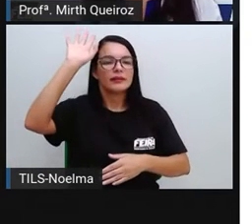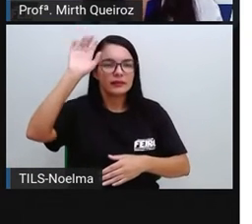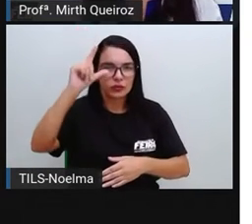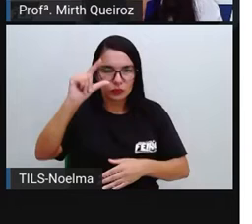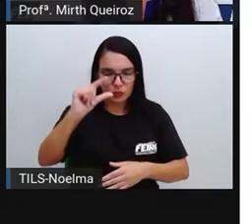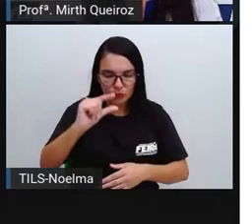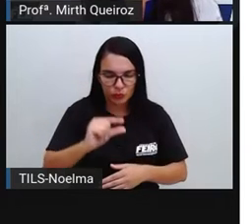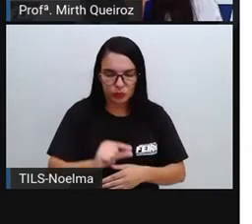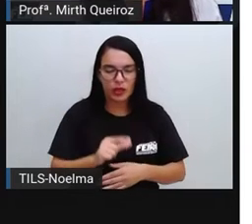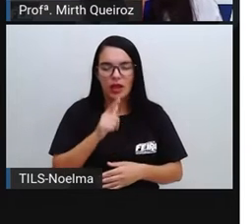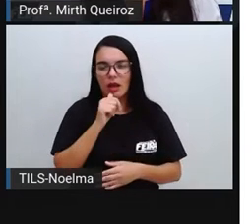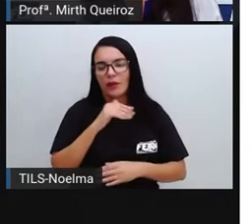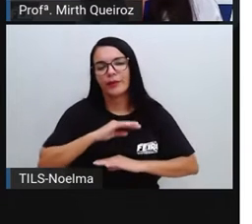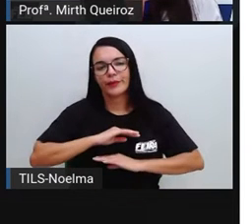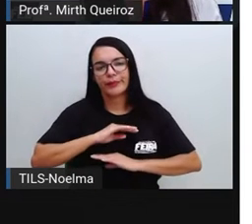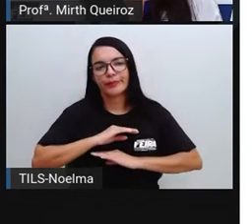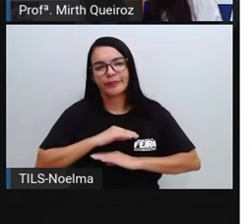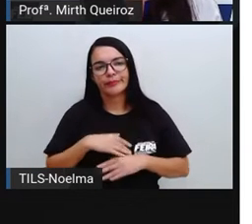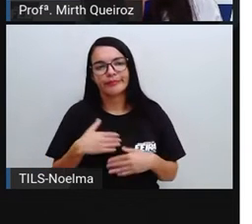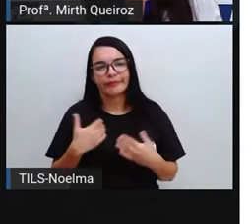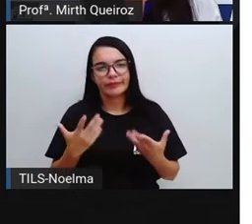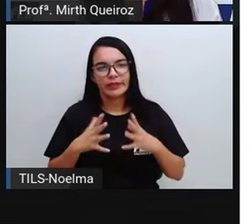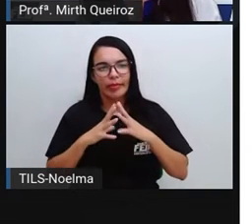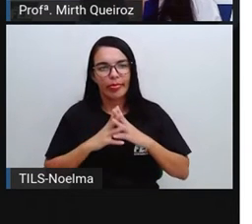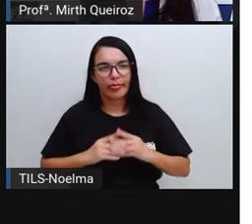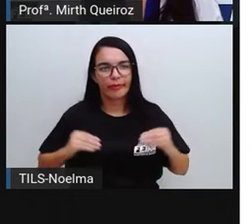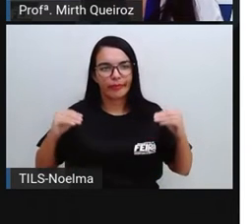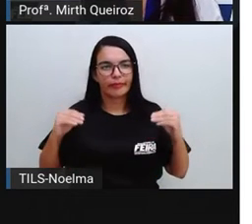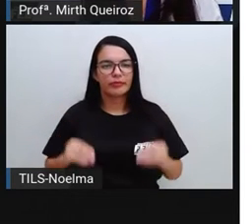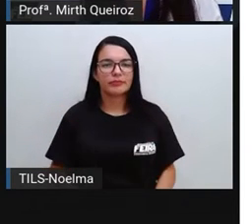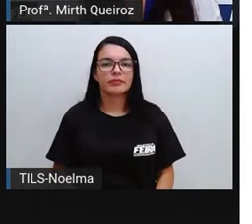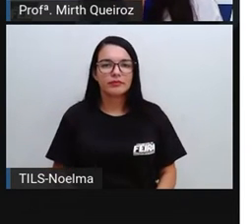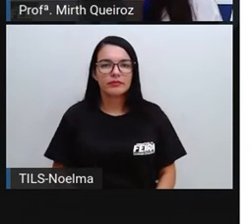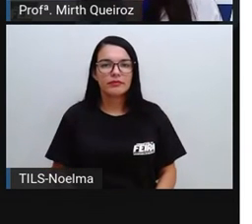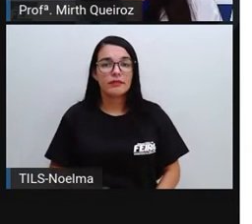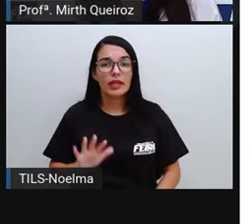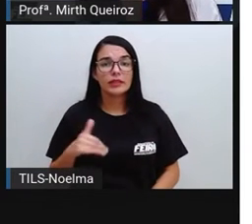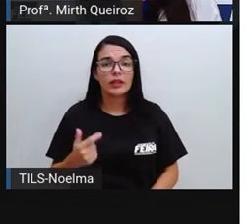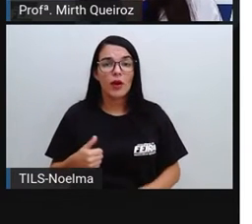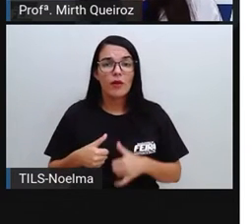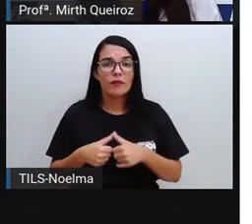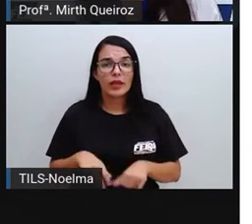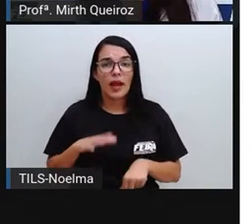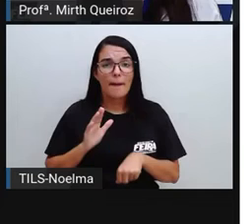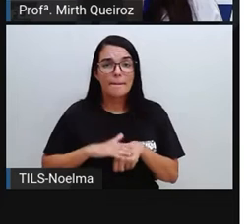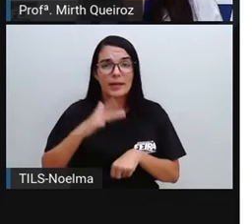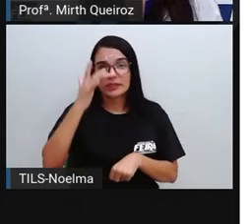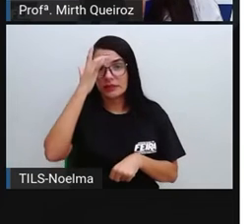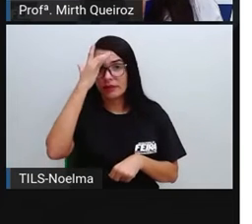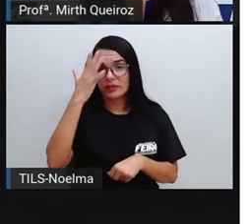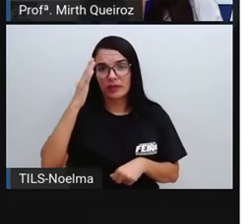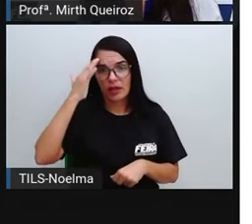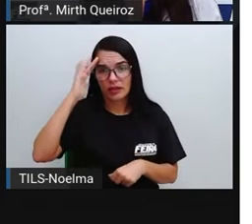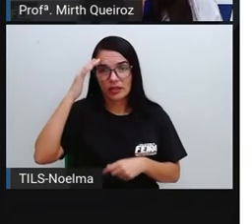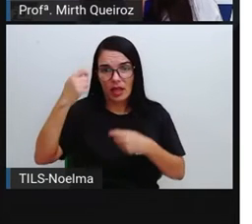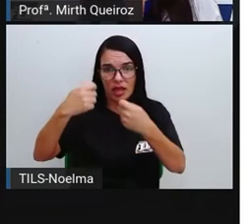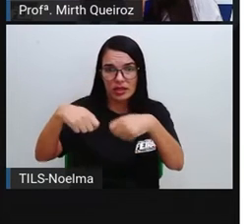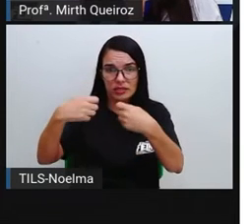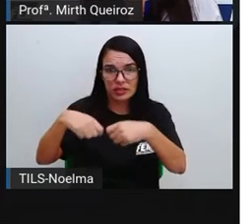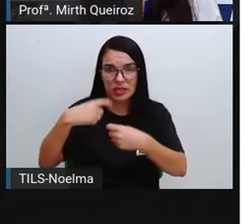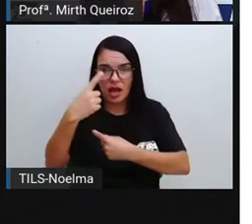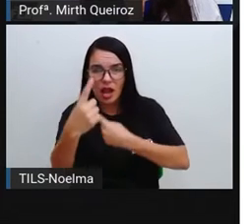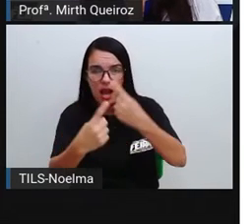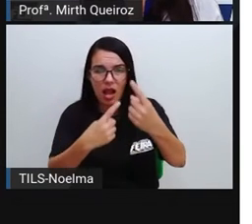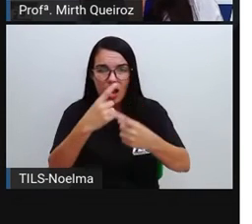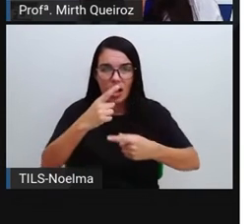água Vai diminuindo Aí a gente vai Nos desidratando Certo? E pra ficar mais fácil De entender A necessidade De